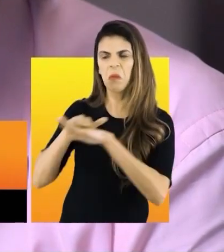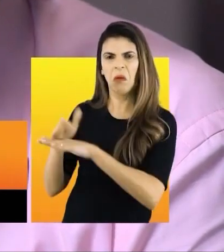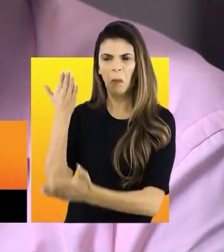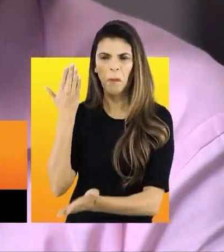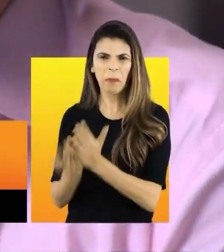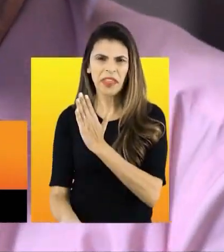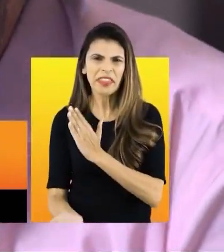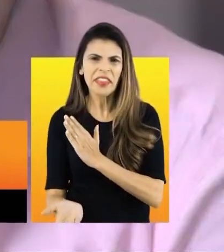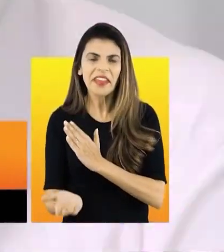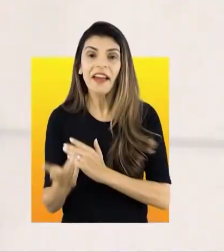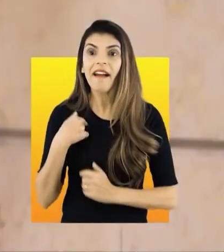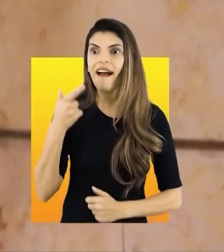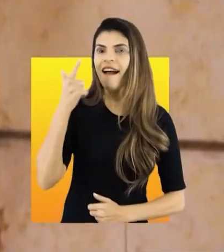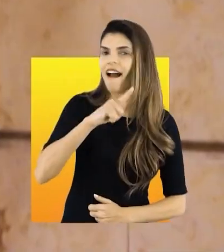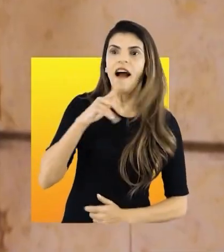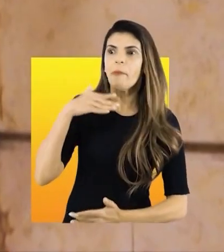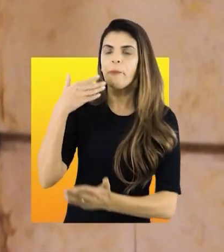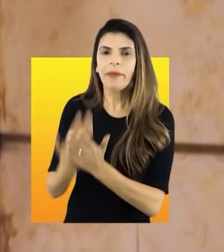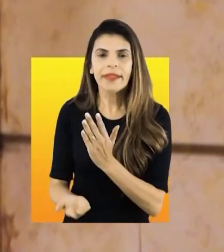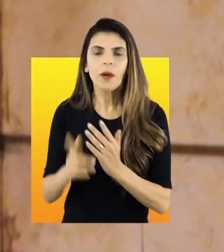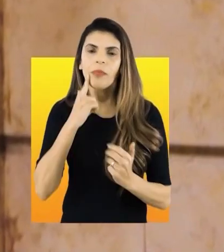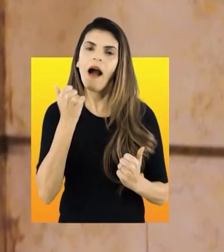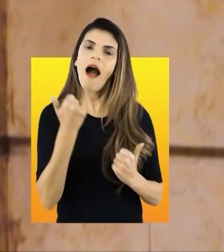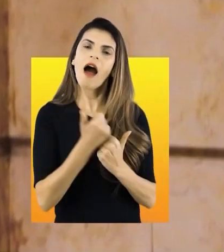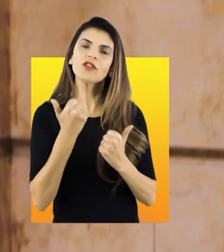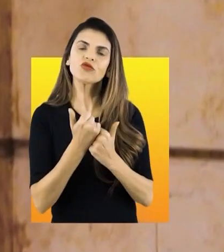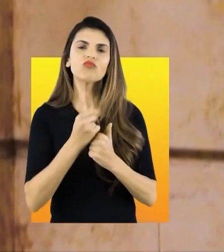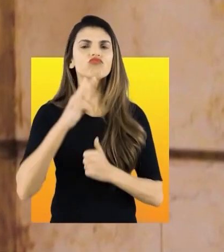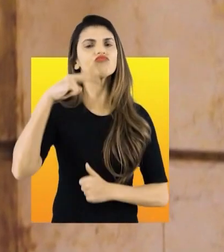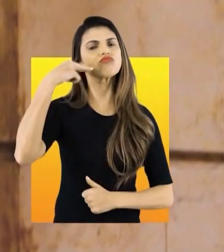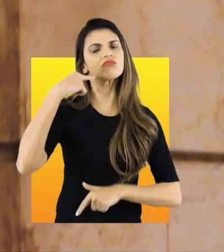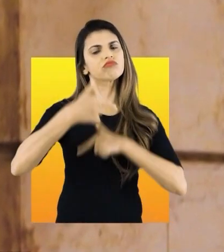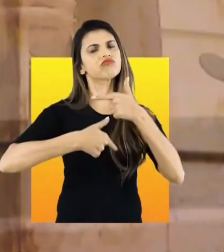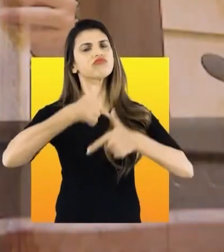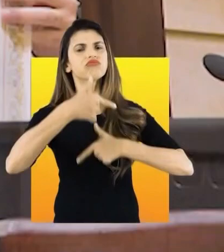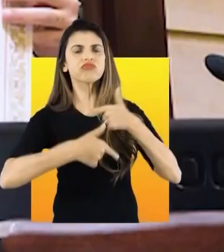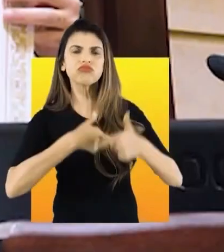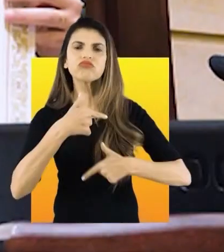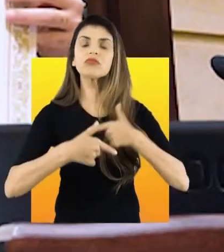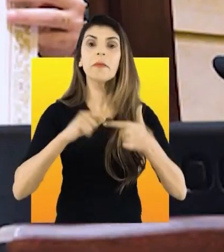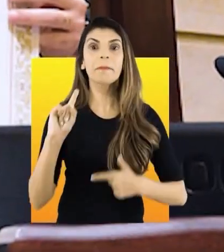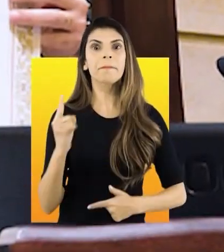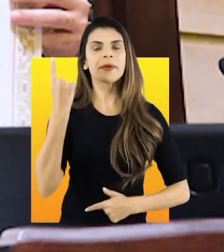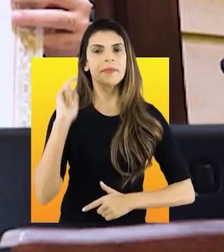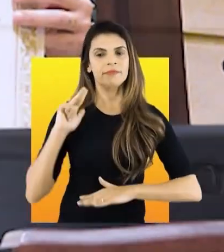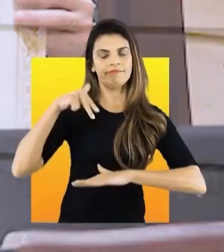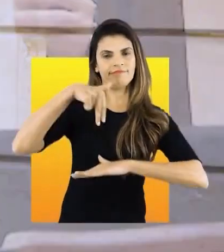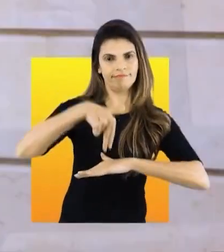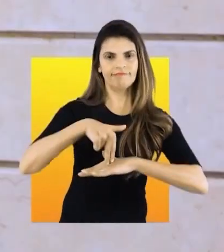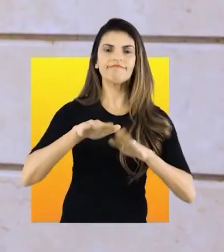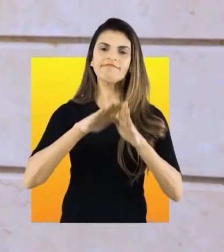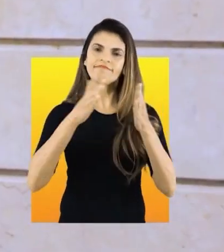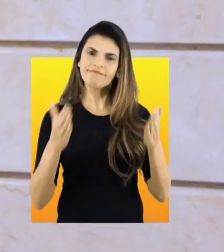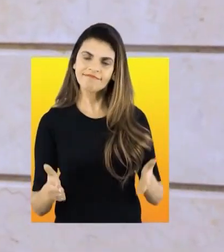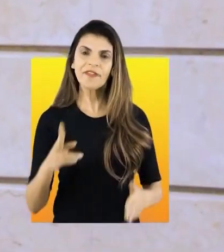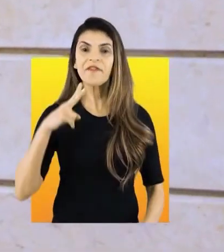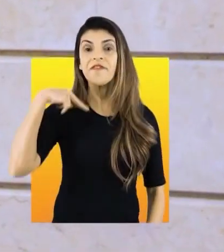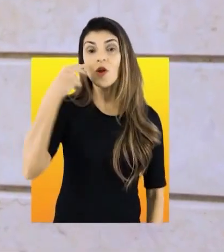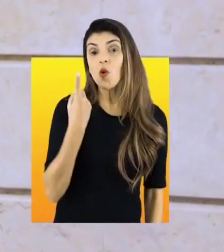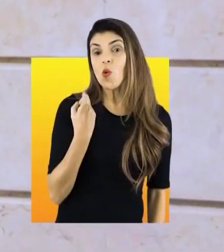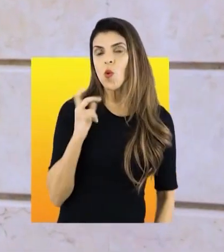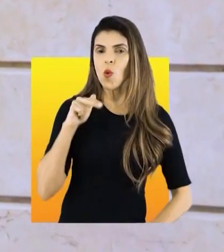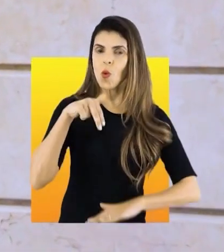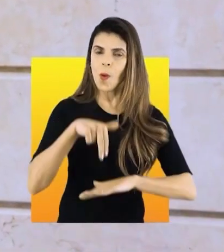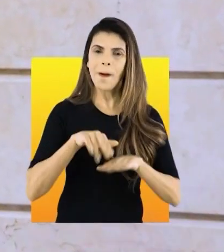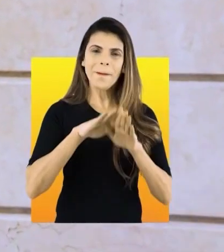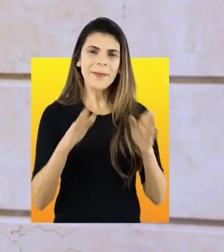achou que eu ia ganhar eu perdi depois do assessor virei vereador fui um dos primeiros vereadores ou talvez um dos únicos a ir pra